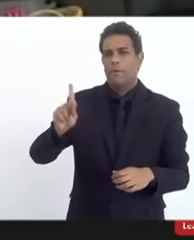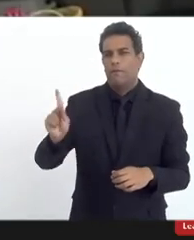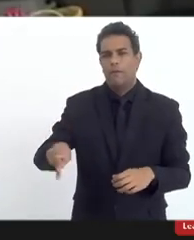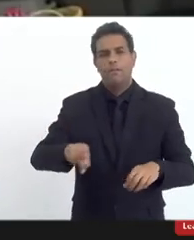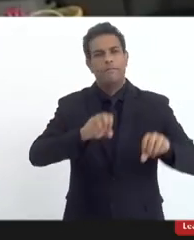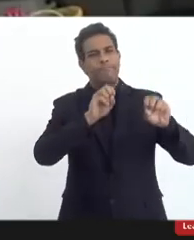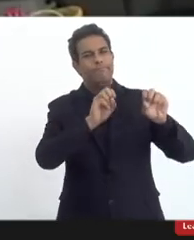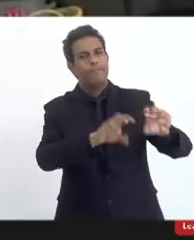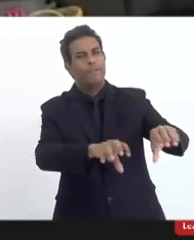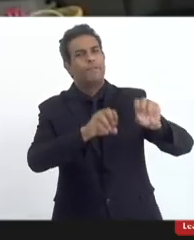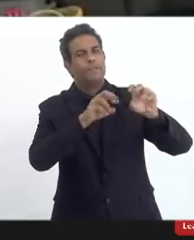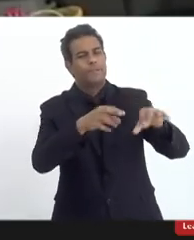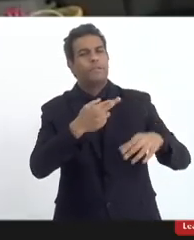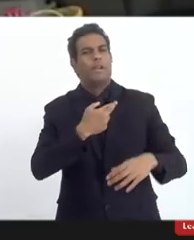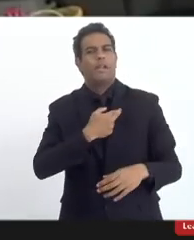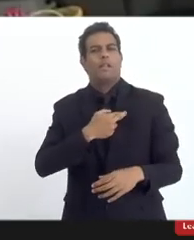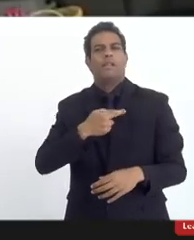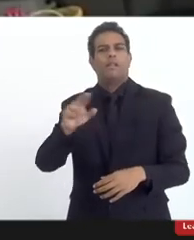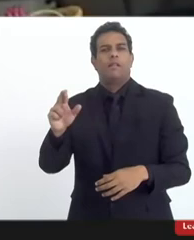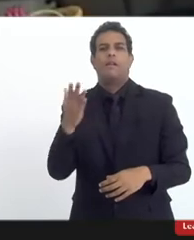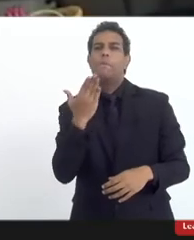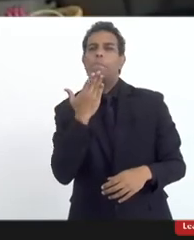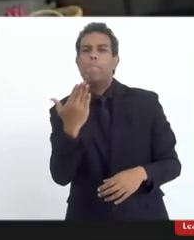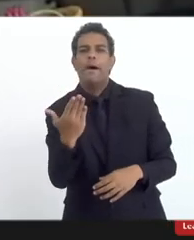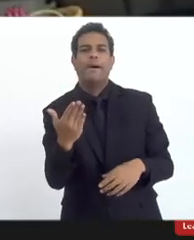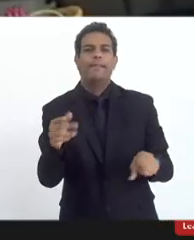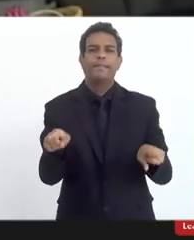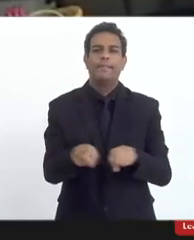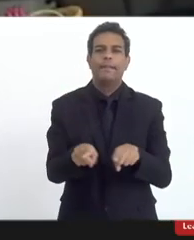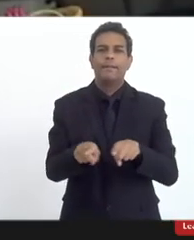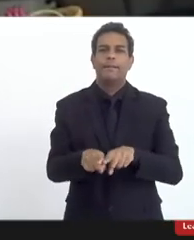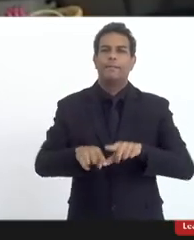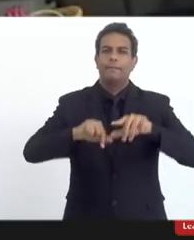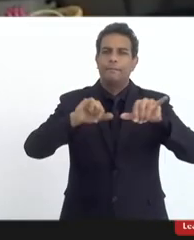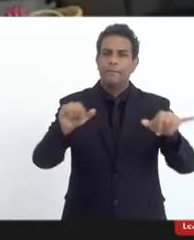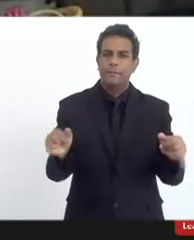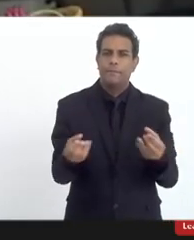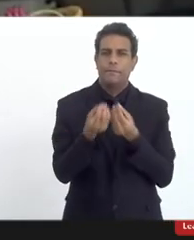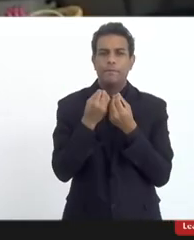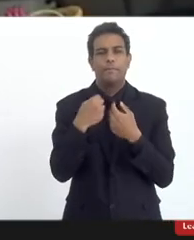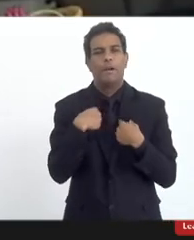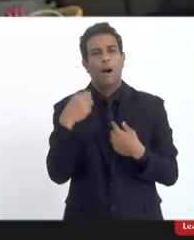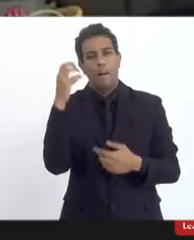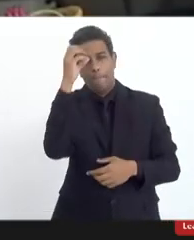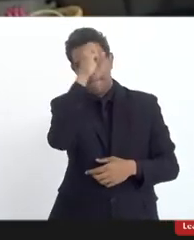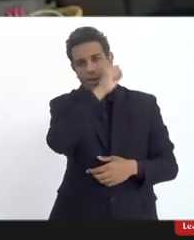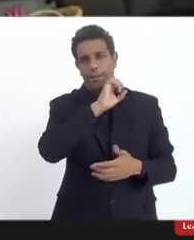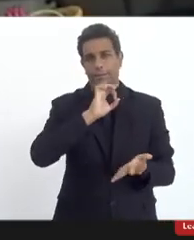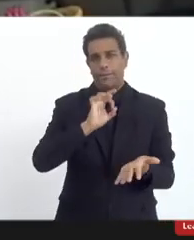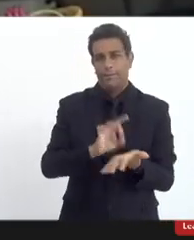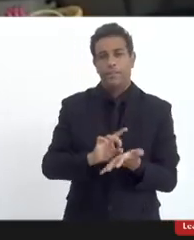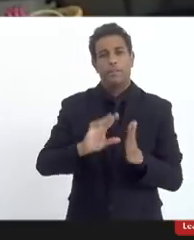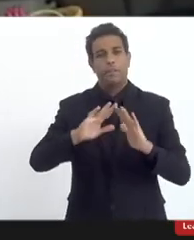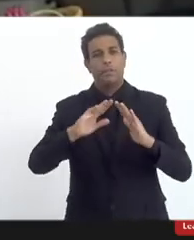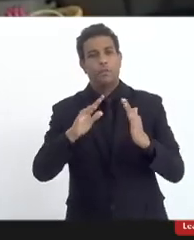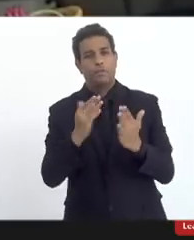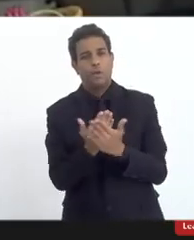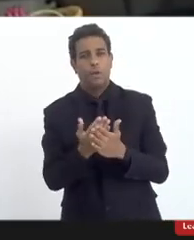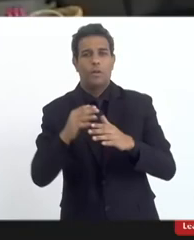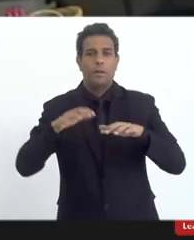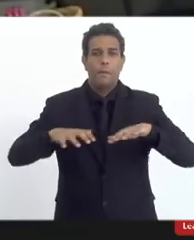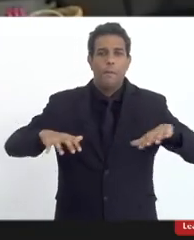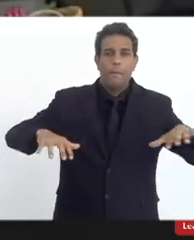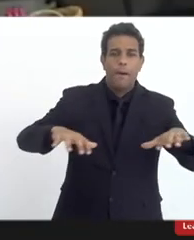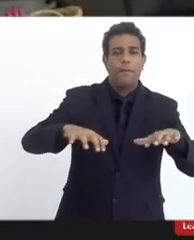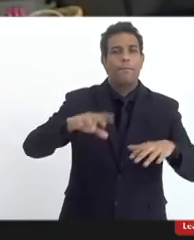e pedindo deputado Atila que isso era como eu aprendi que os professores eles